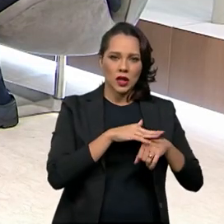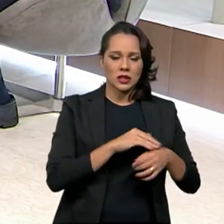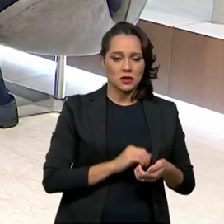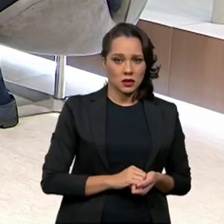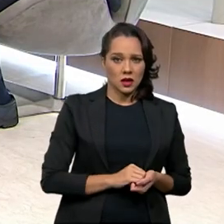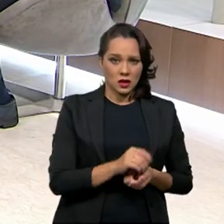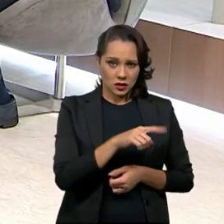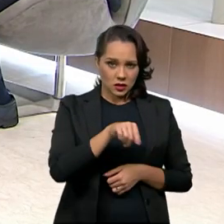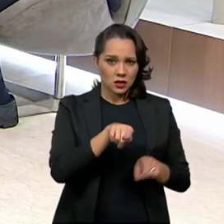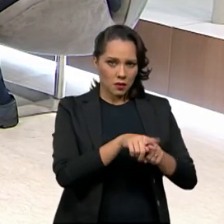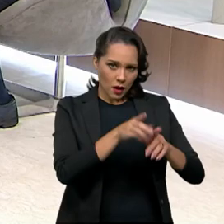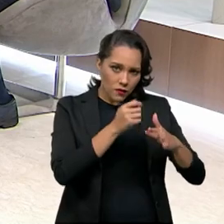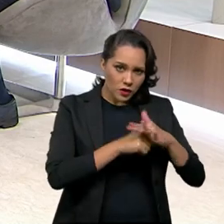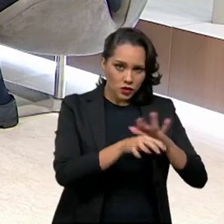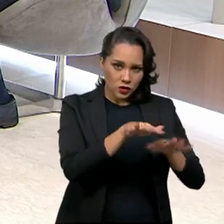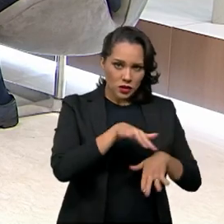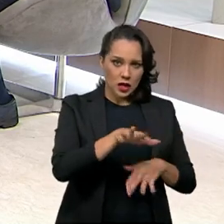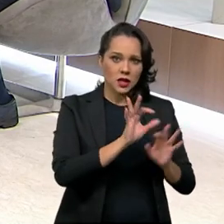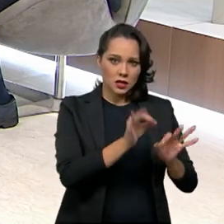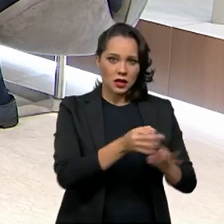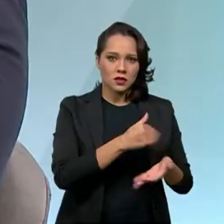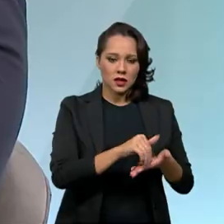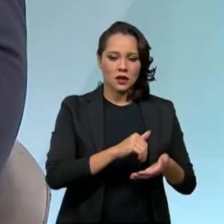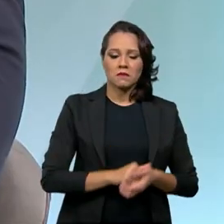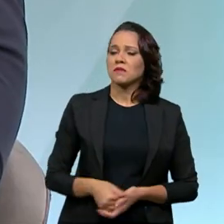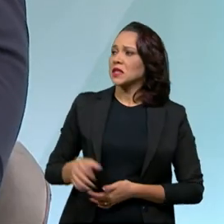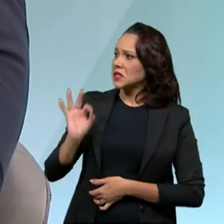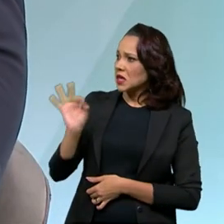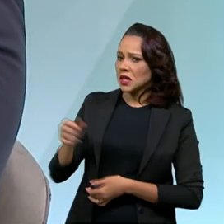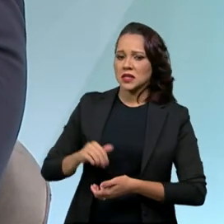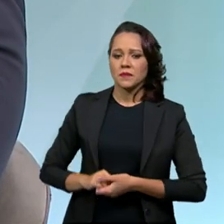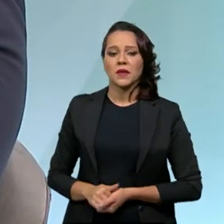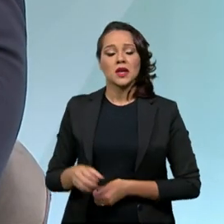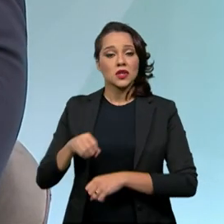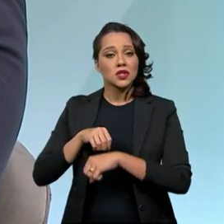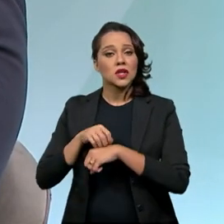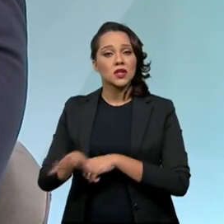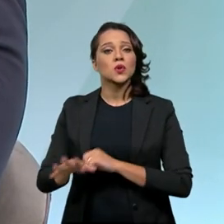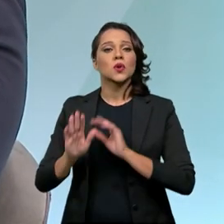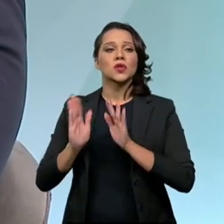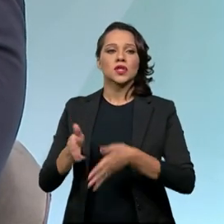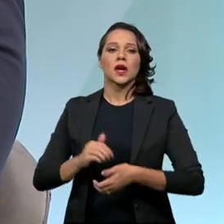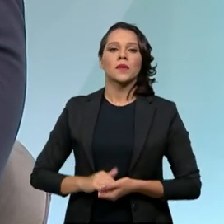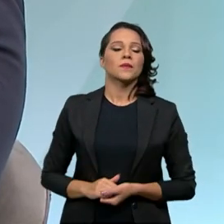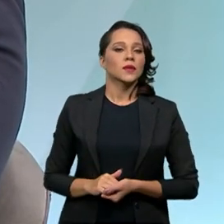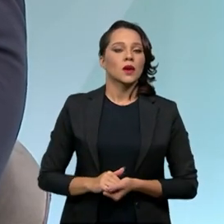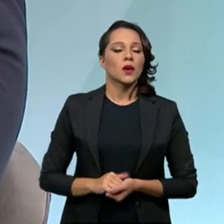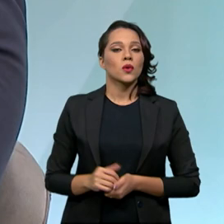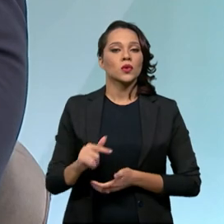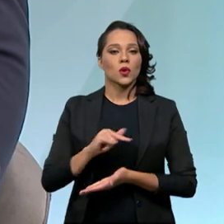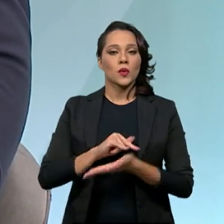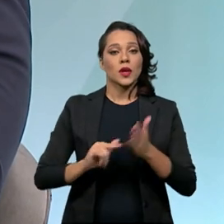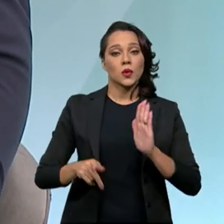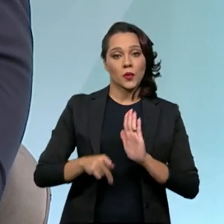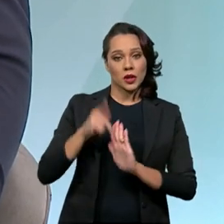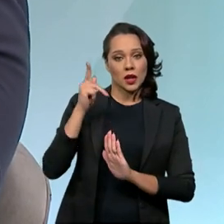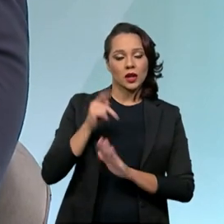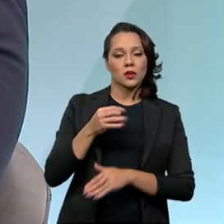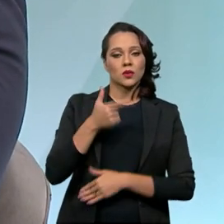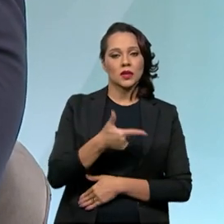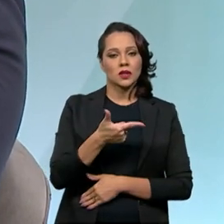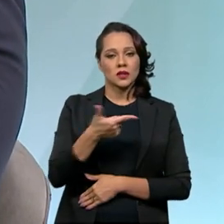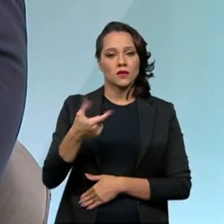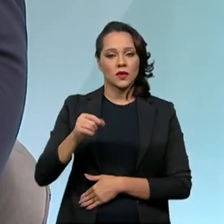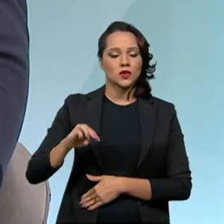Vocês também investiram nisso, não é isso, secretário? Com certeza. Nós lançamos recentemente uma portaria de 220